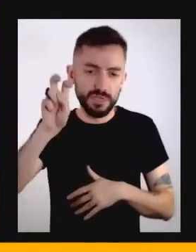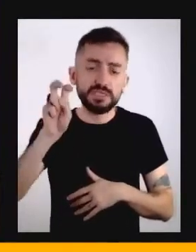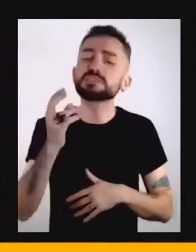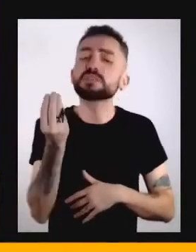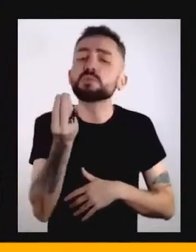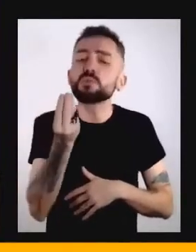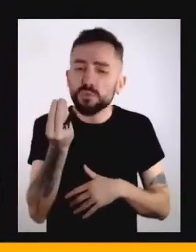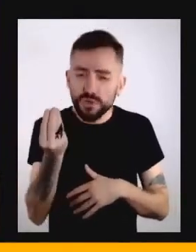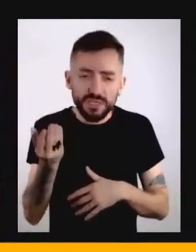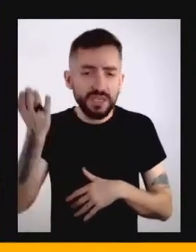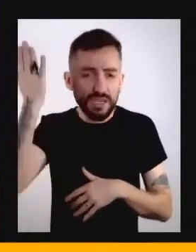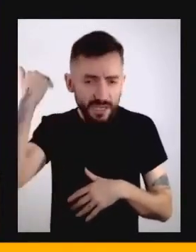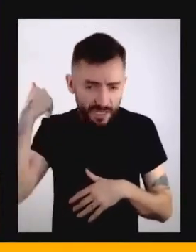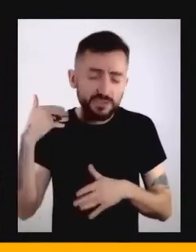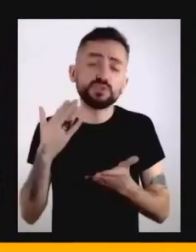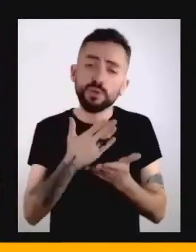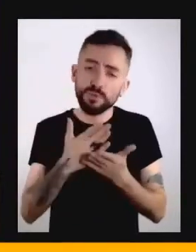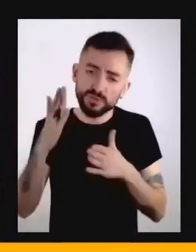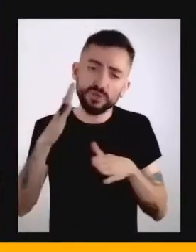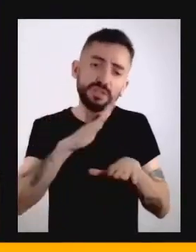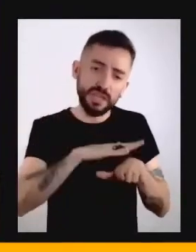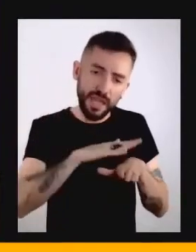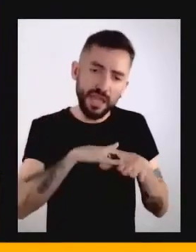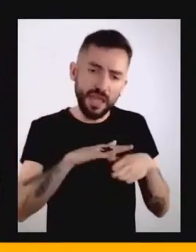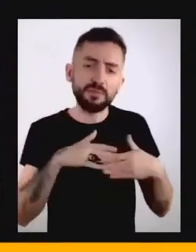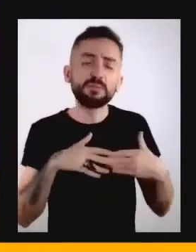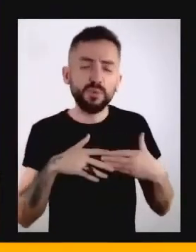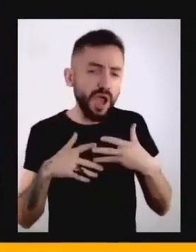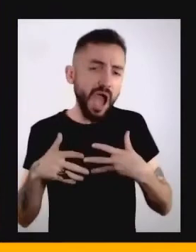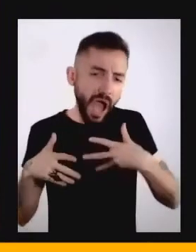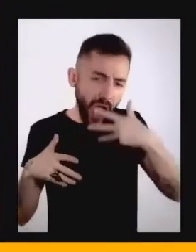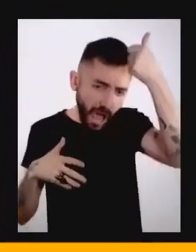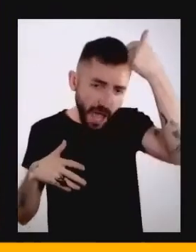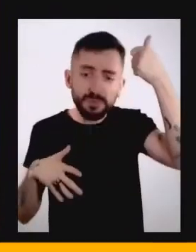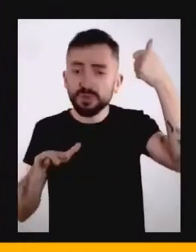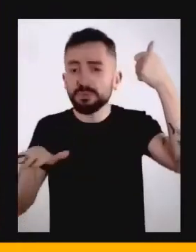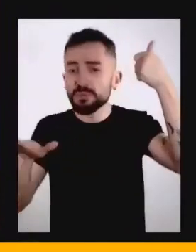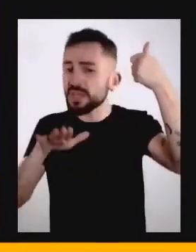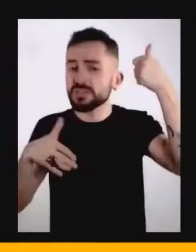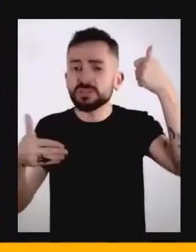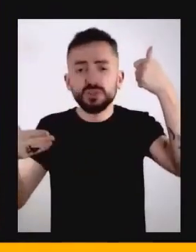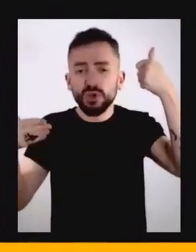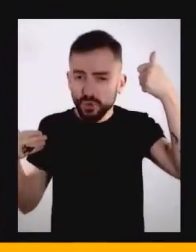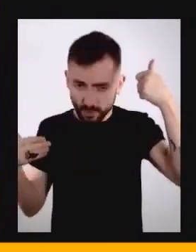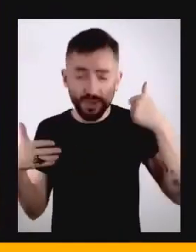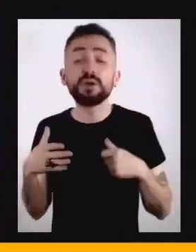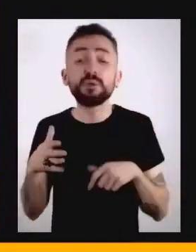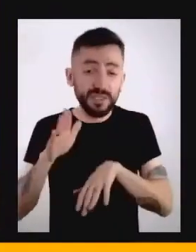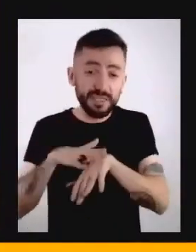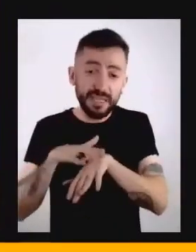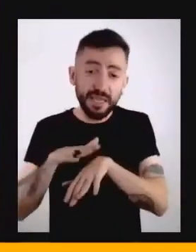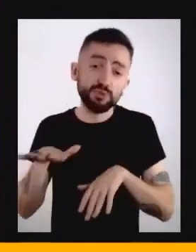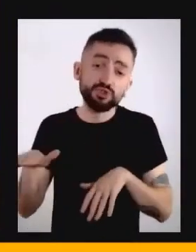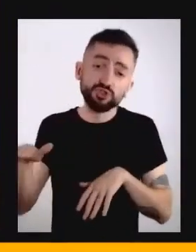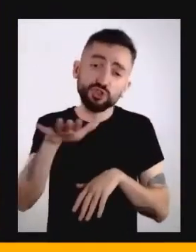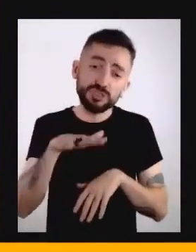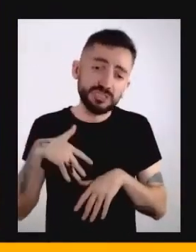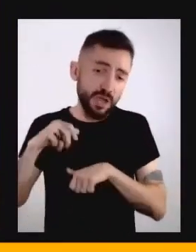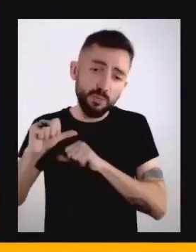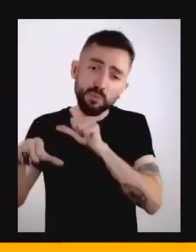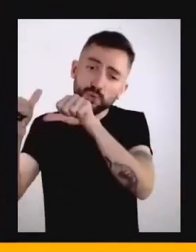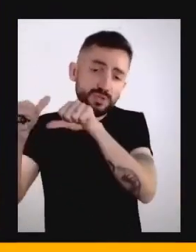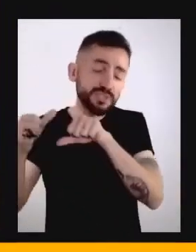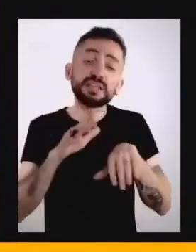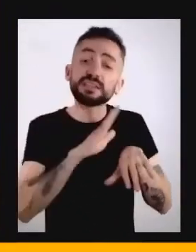começar a acontecer entre esse construto do que a gente chama de tempo social em relação a esse ritmo